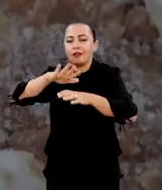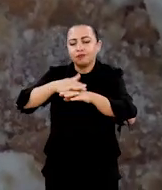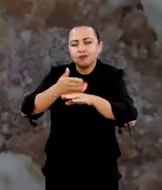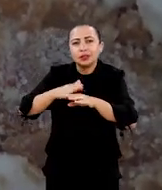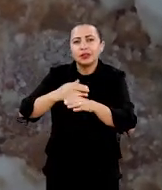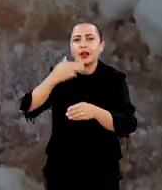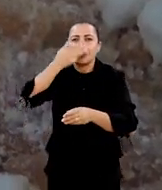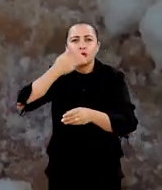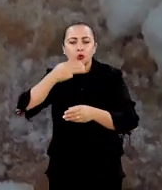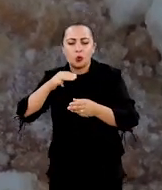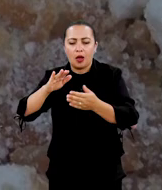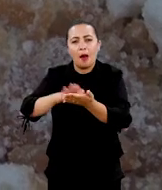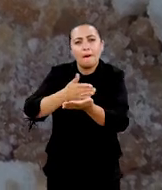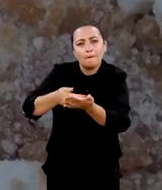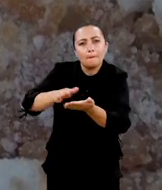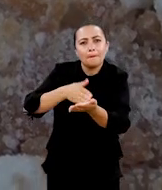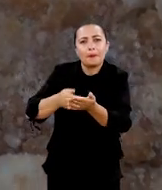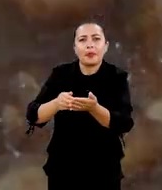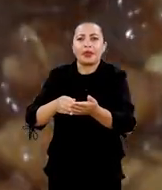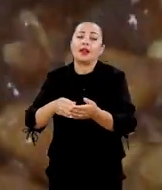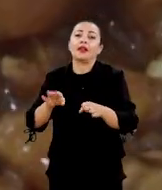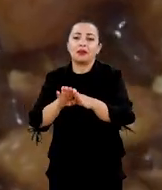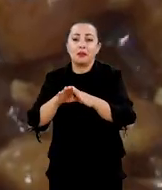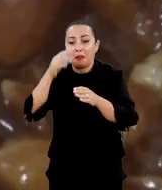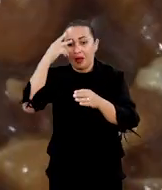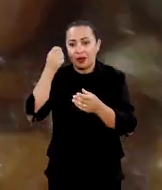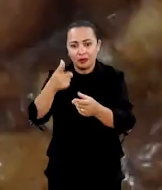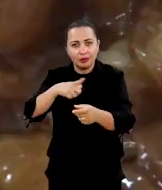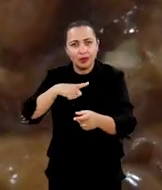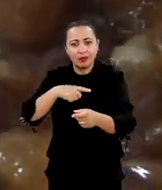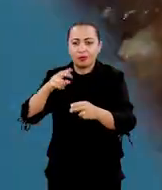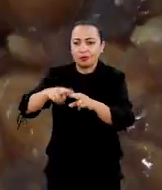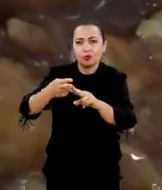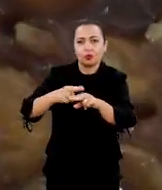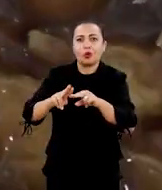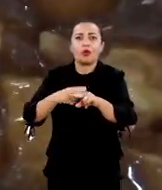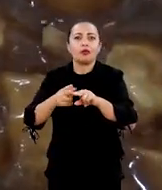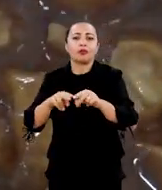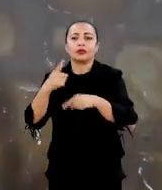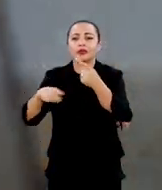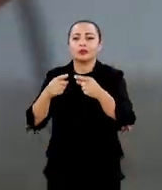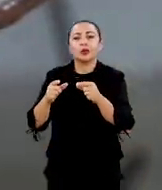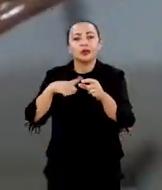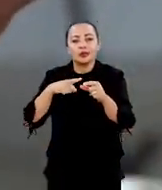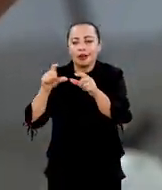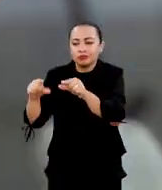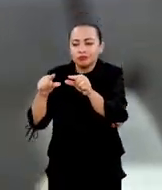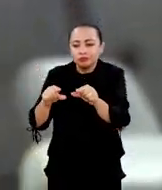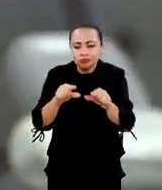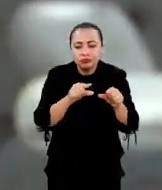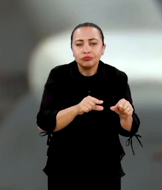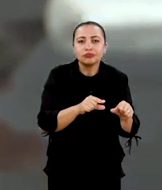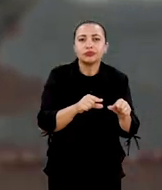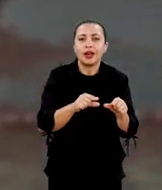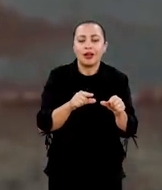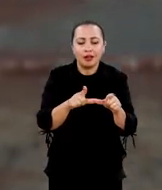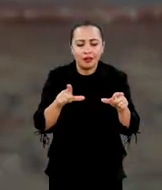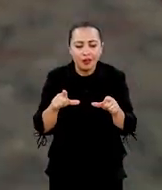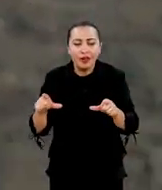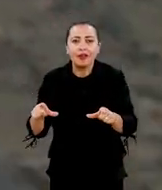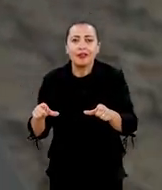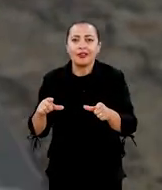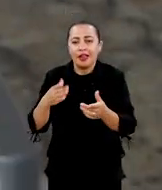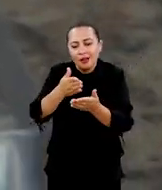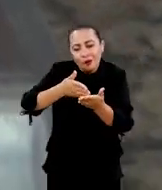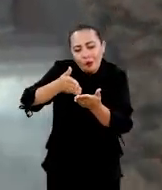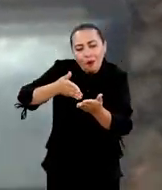botar o níbees, a manteiga, o açúcar, para poder assim obter o chocolate. Depois desse processo, obtém aquela barrazinha, quem